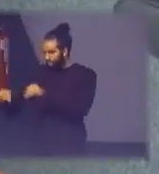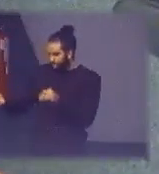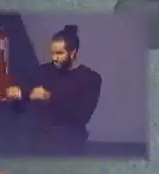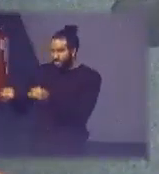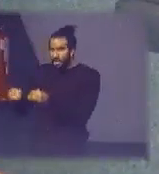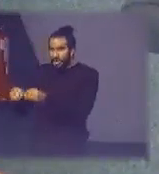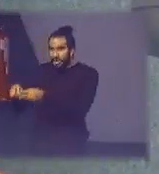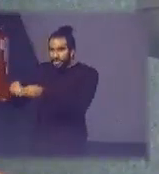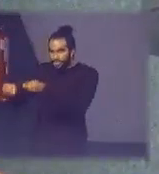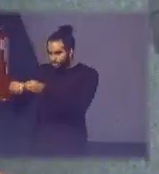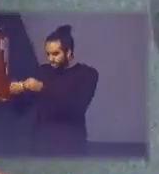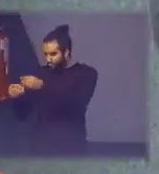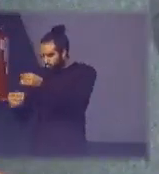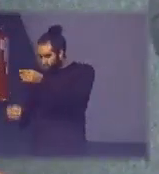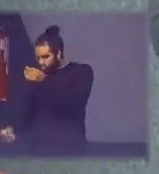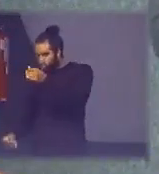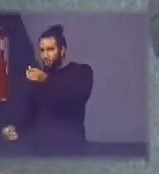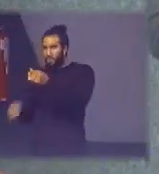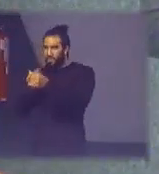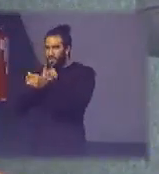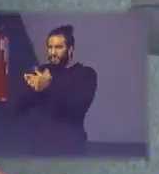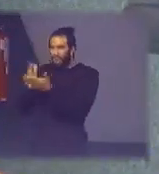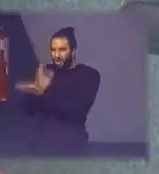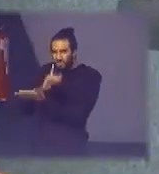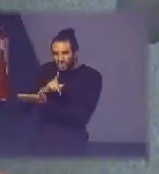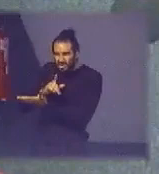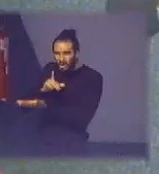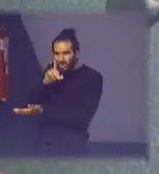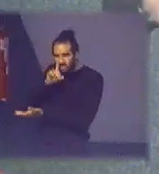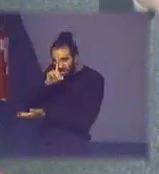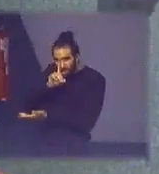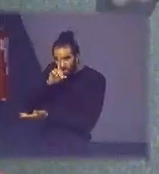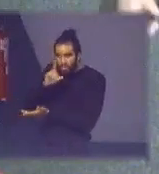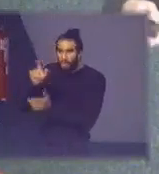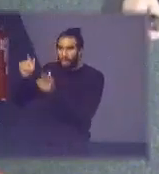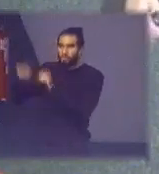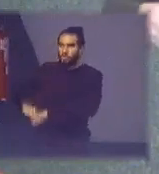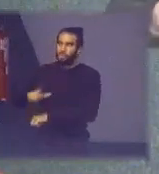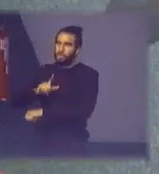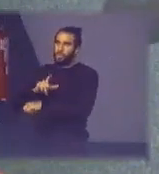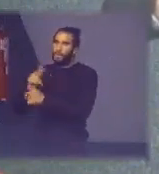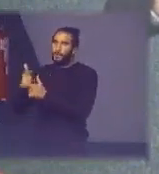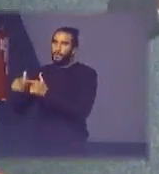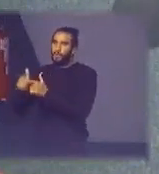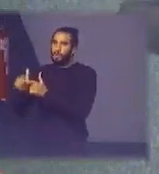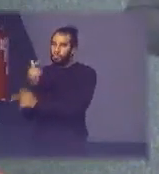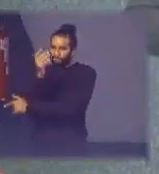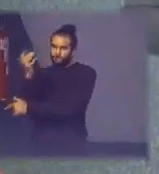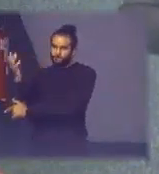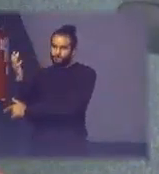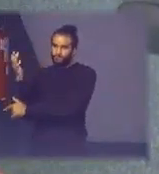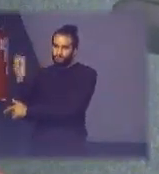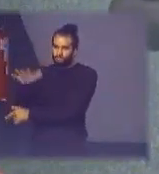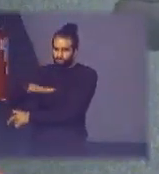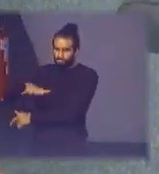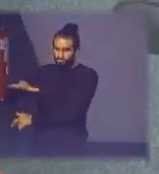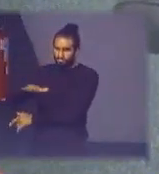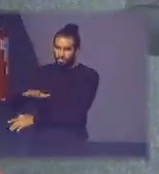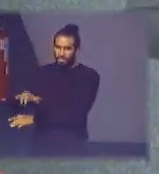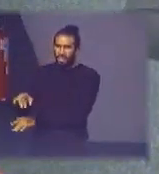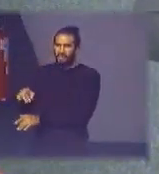ali existindo substâncias perigosas você pode causar um dano ambiental e esse trabalho de